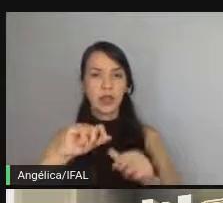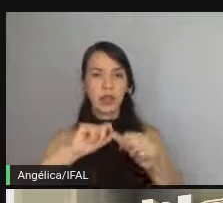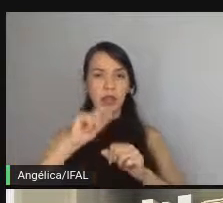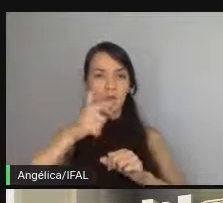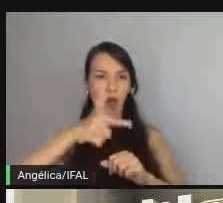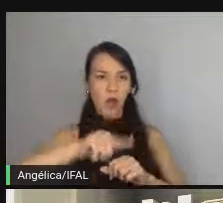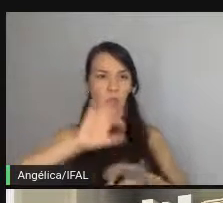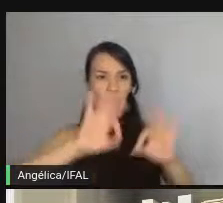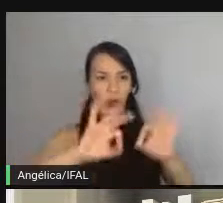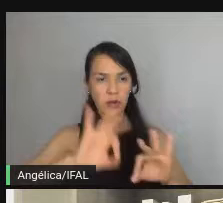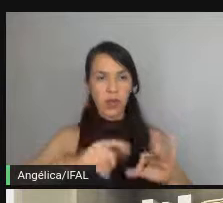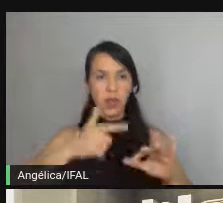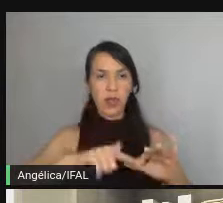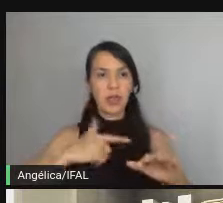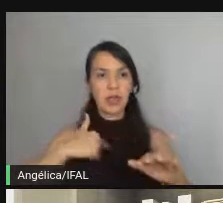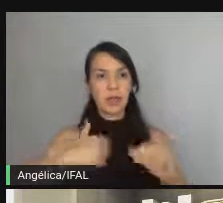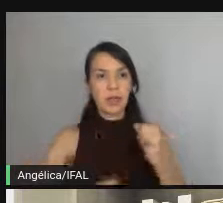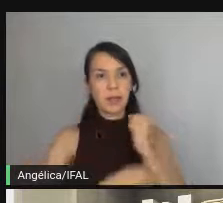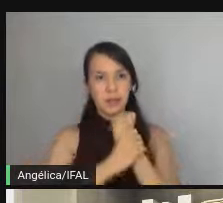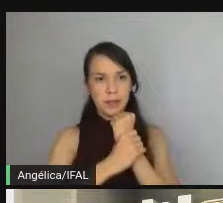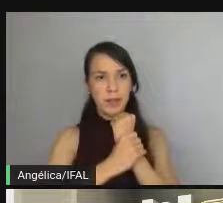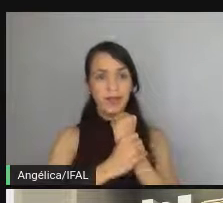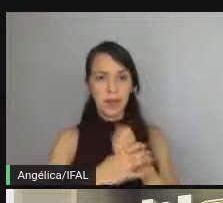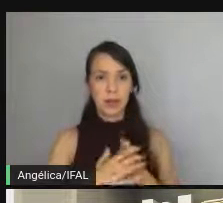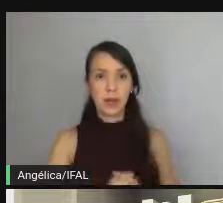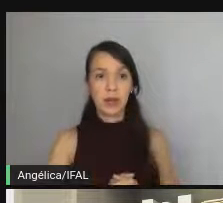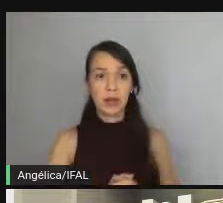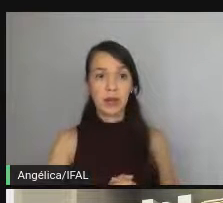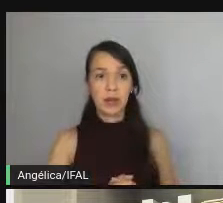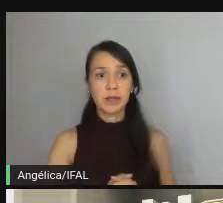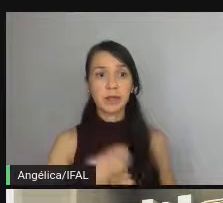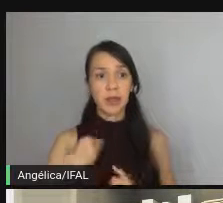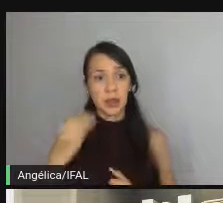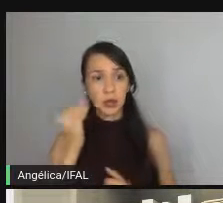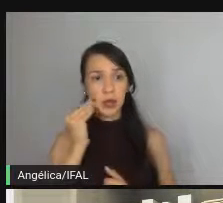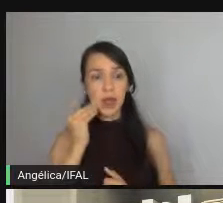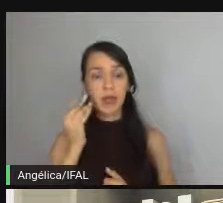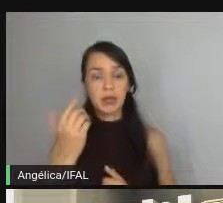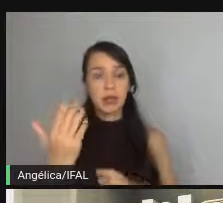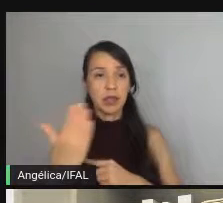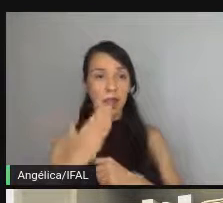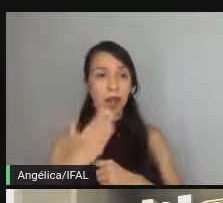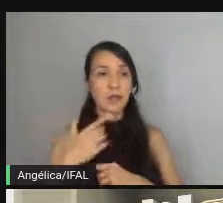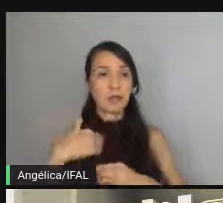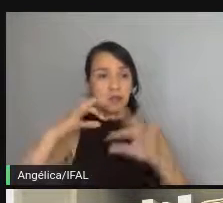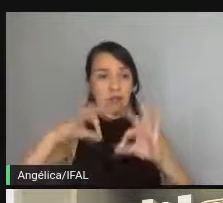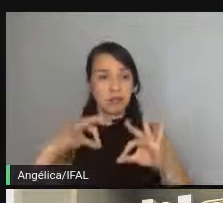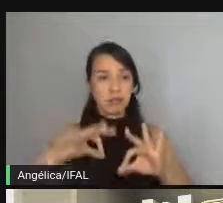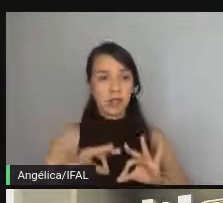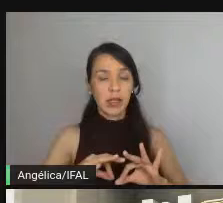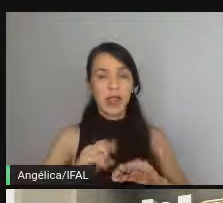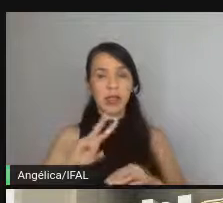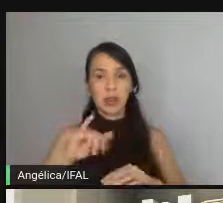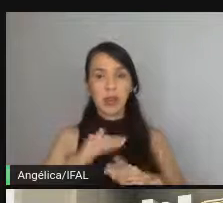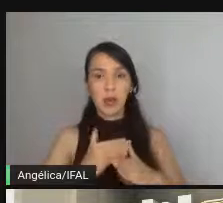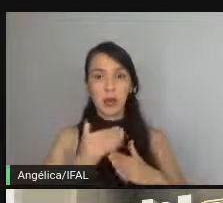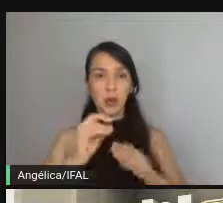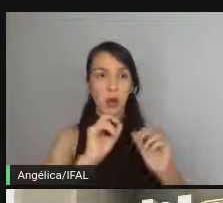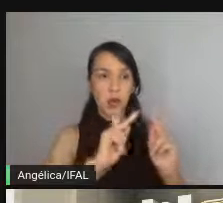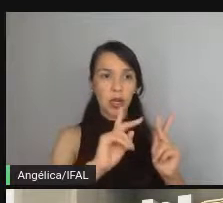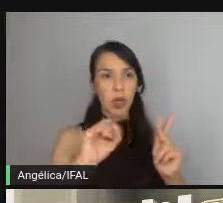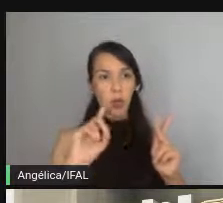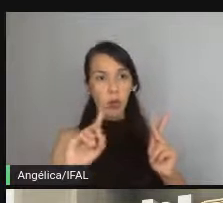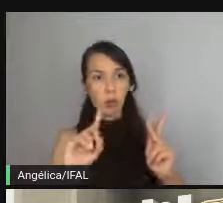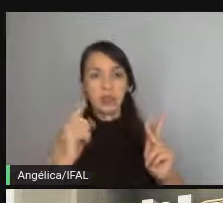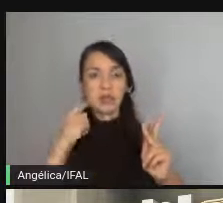com uma confiança maior do que você com os seus testes te garantindo se vão se vai continuar ok ou não